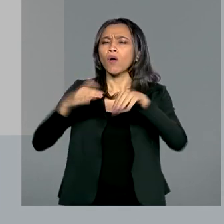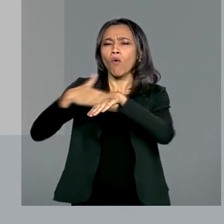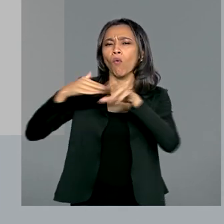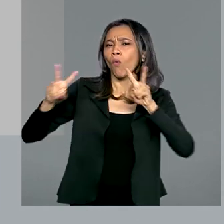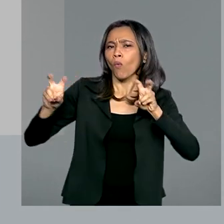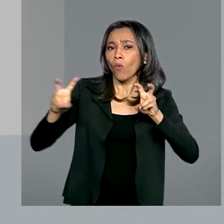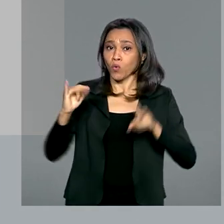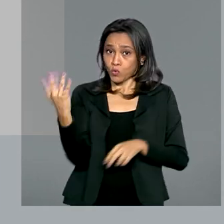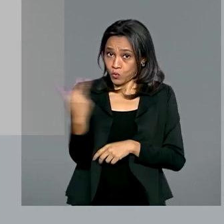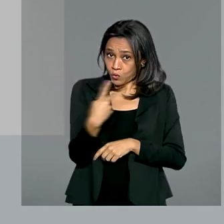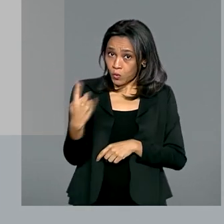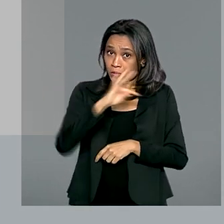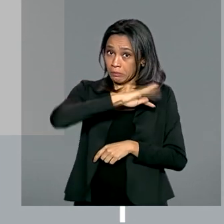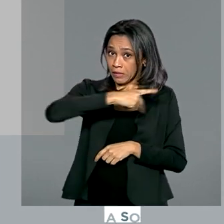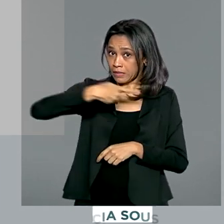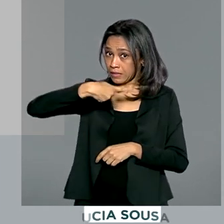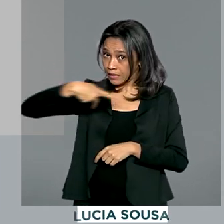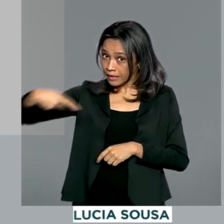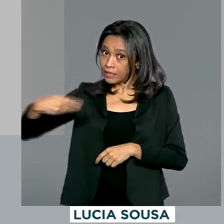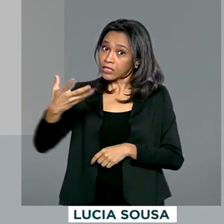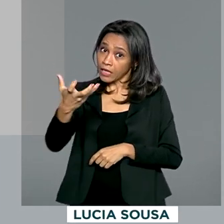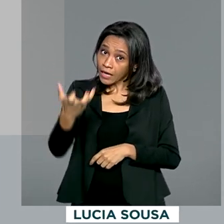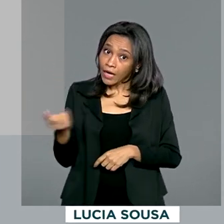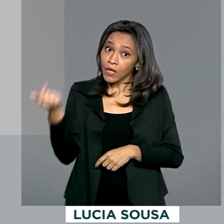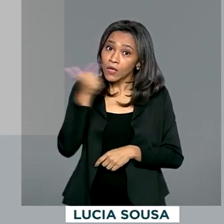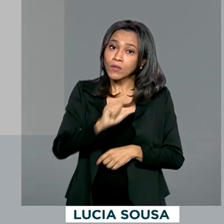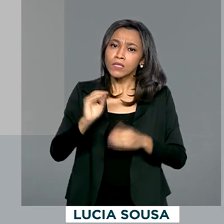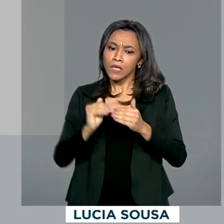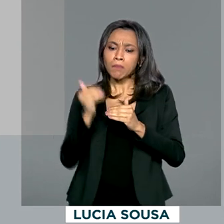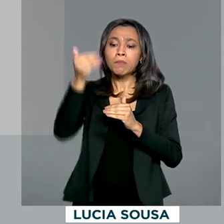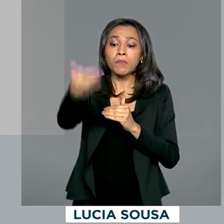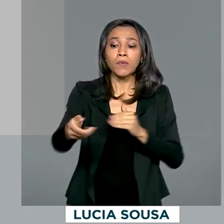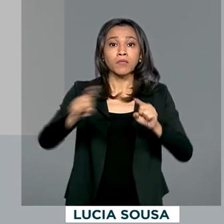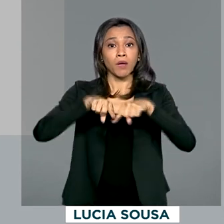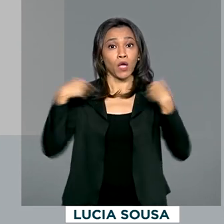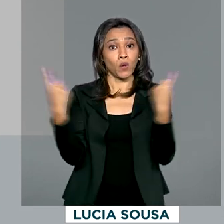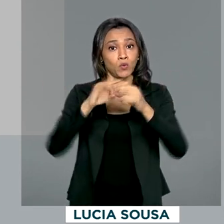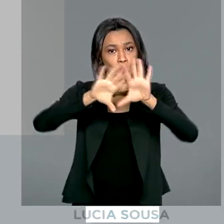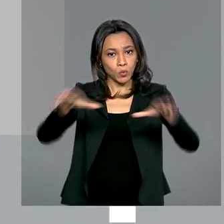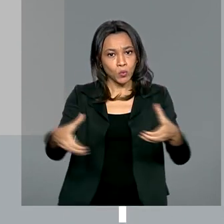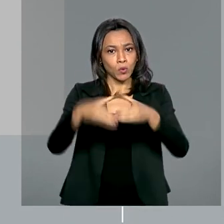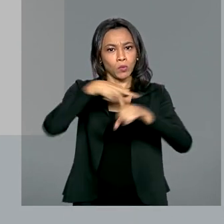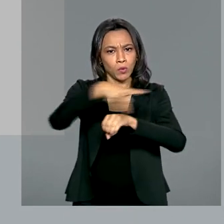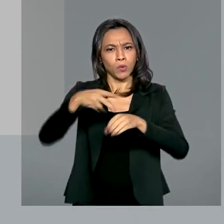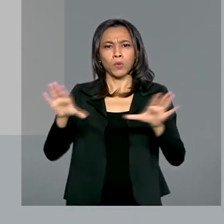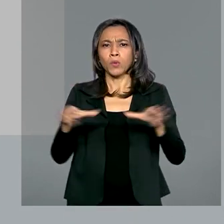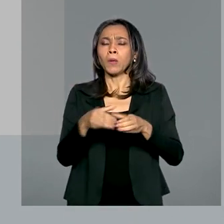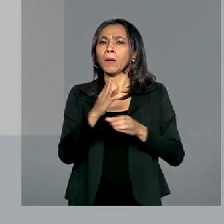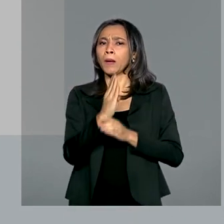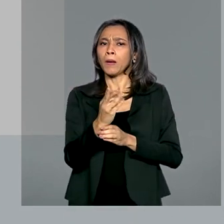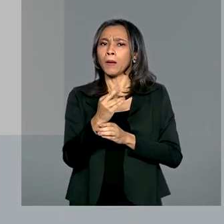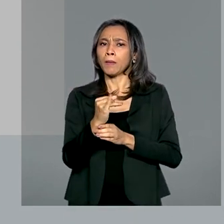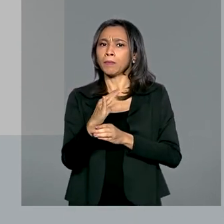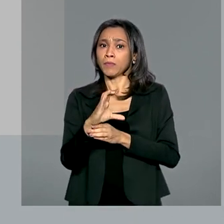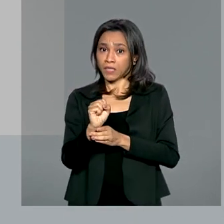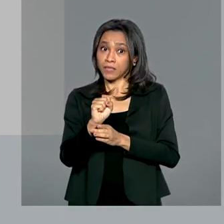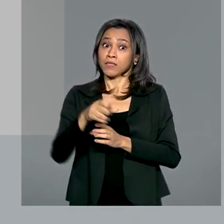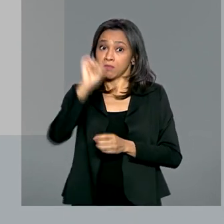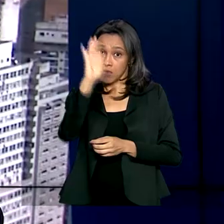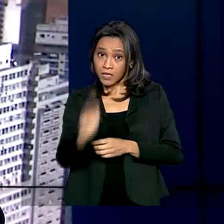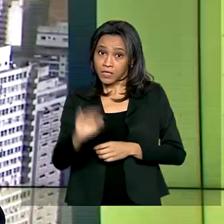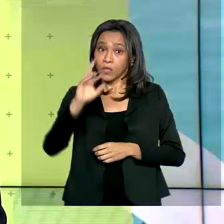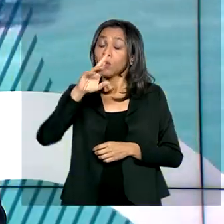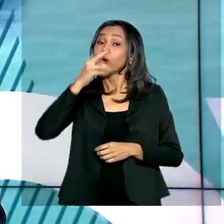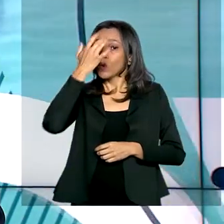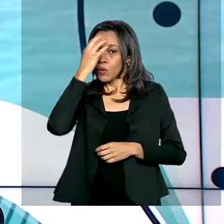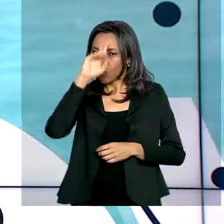presidentes querem alcançar na próxima reunião de Cúpula do BRICS, grupo que reúne Brasil, Rússia, Índia, China e África